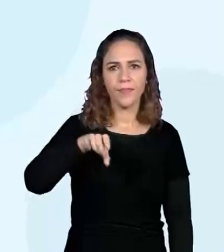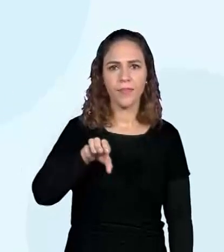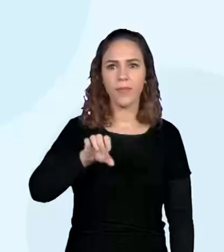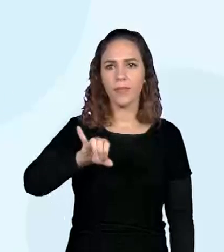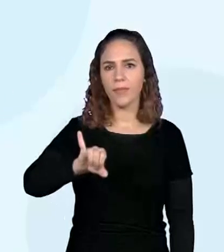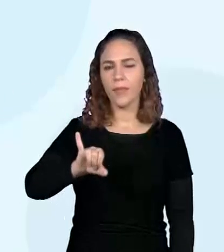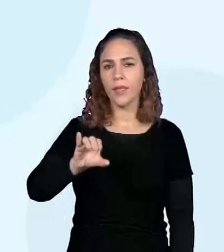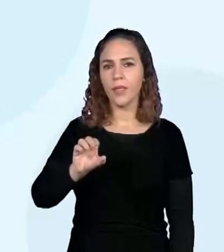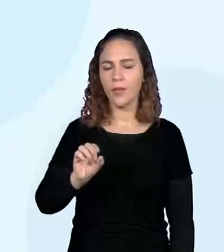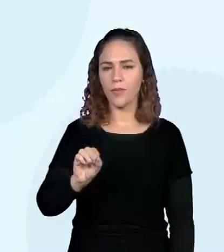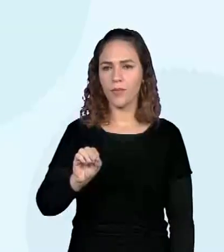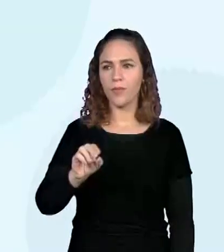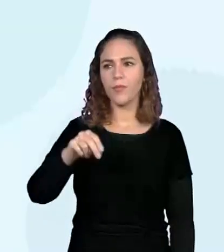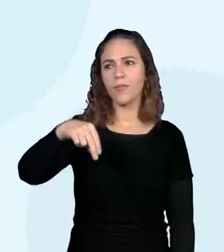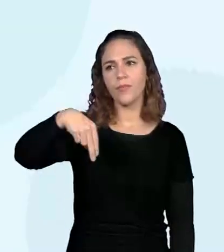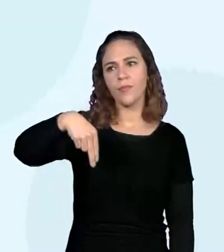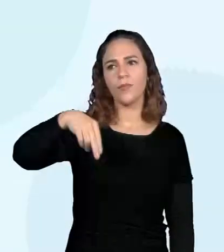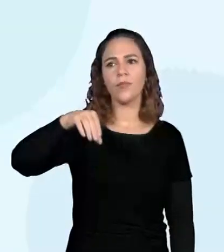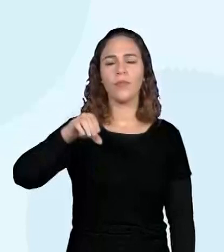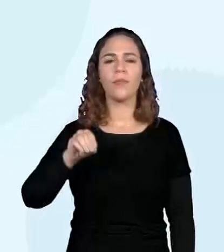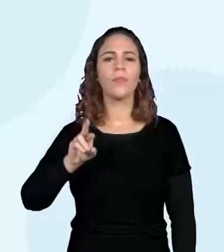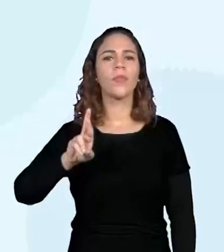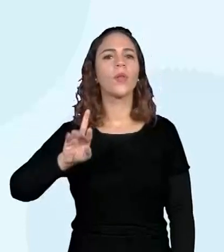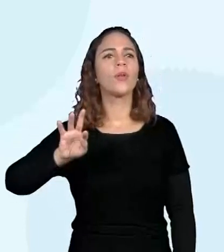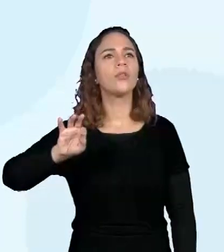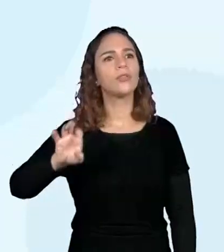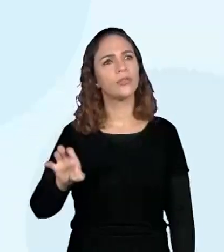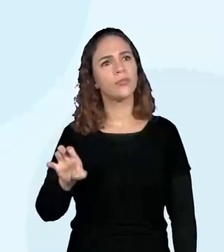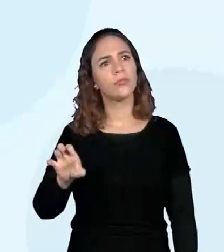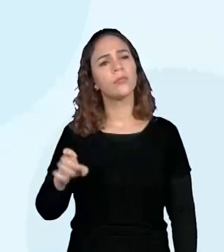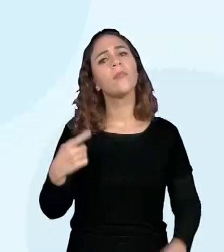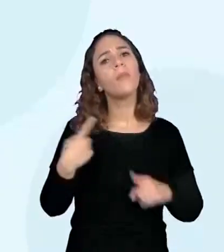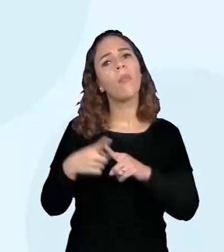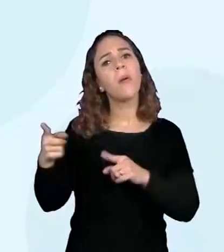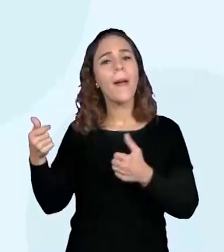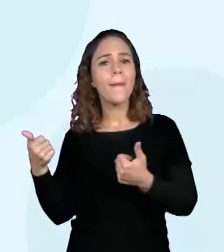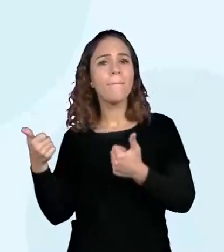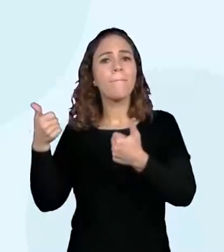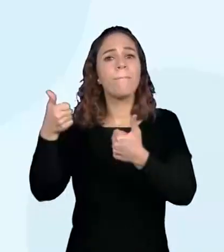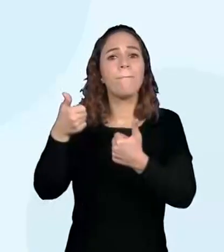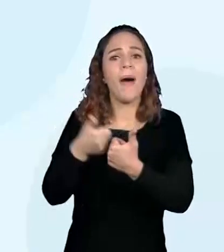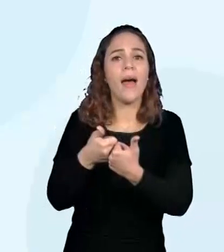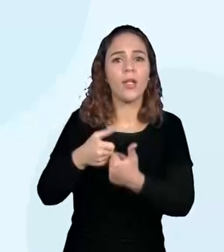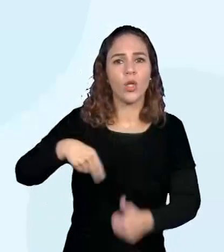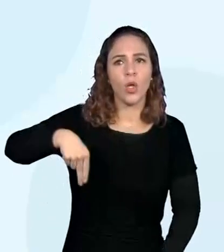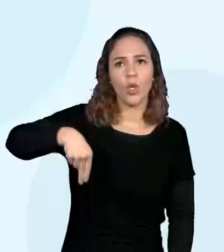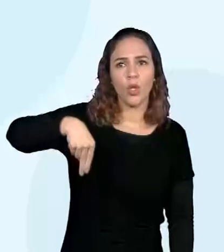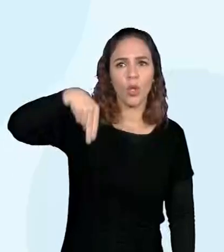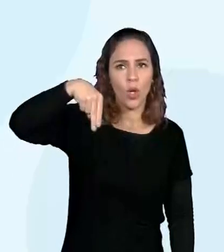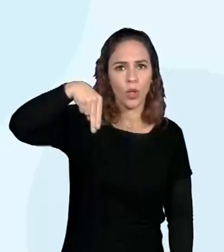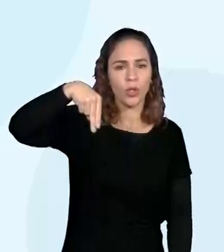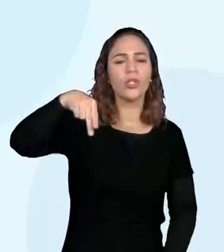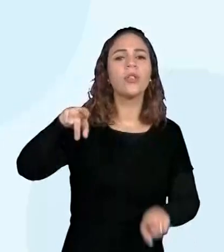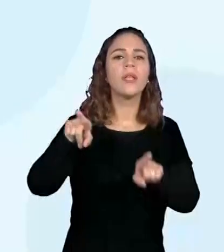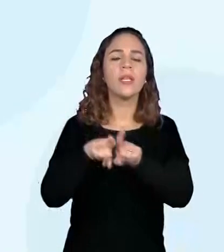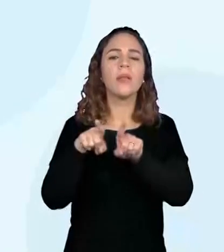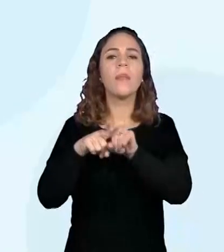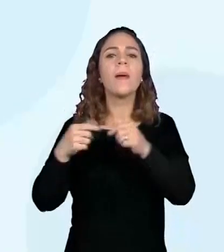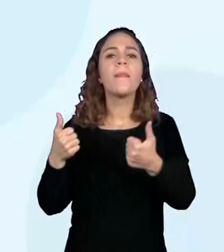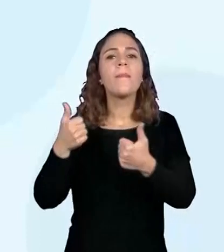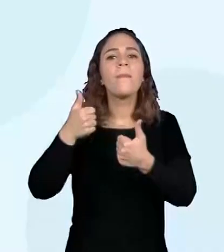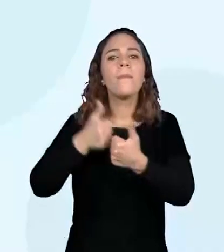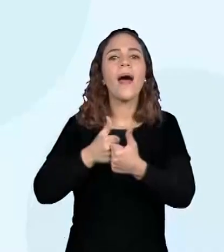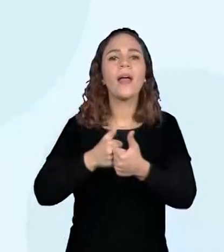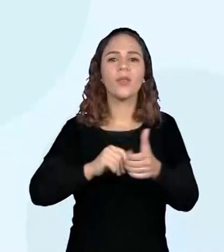Muito bem. Por que ele é chamado de meio norte? Porque ele já está bem próximo da região norte e da Amazônia. Então, a gente chama ele de